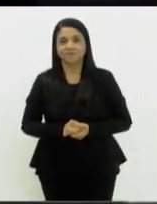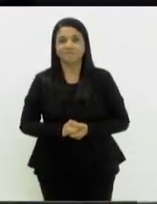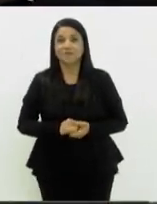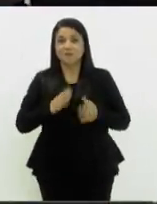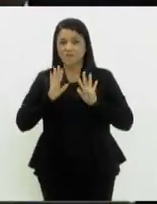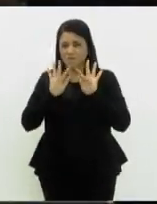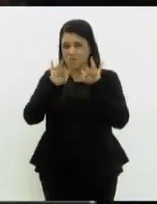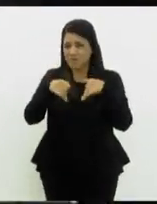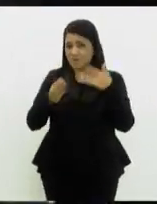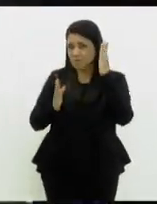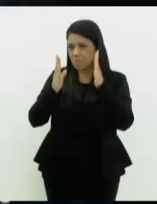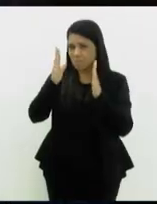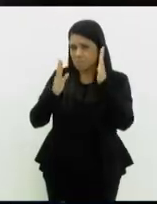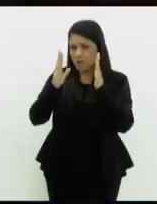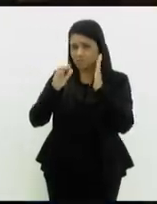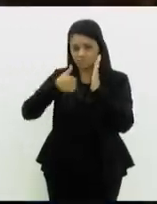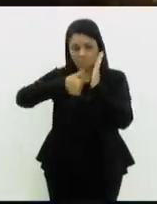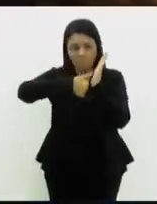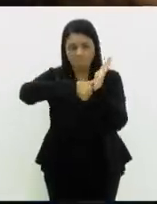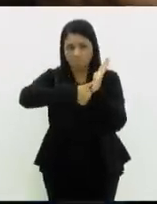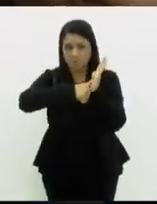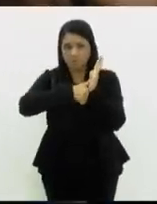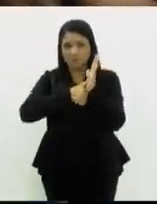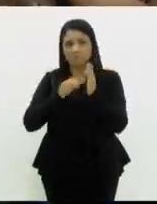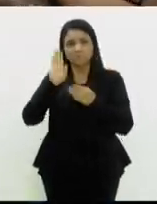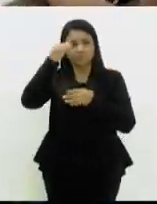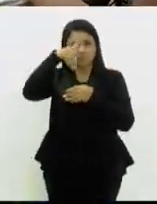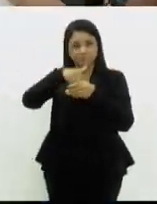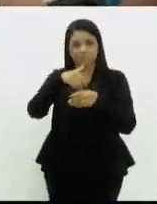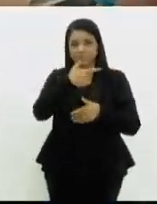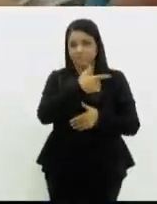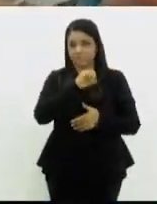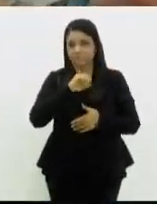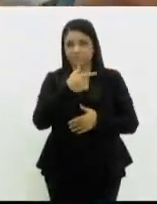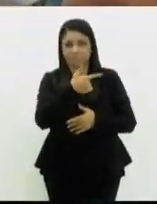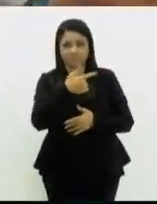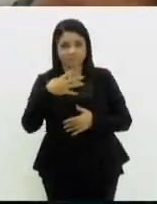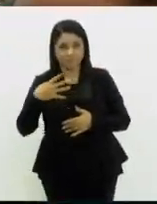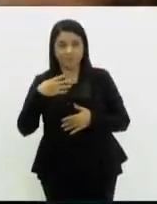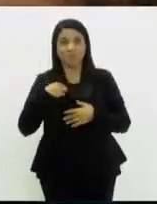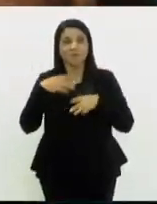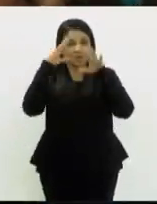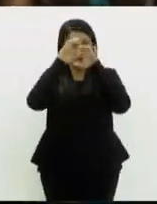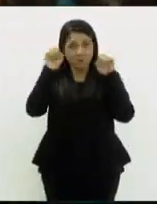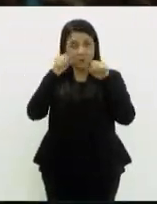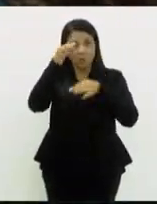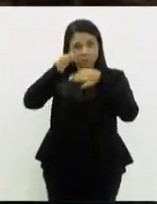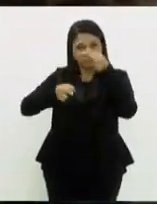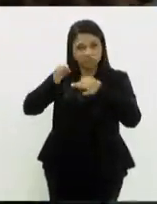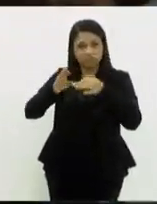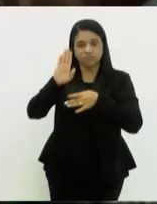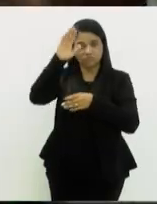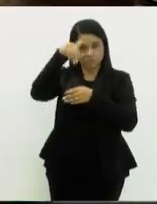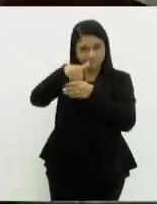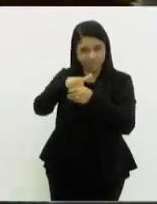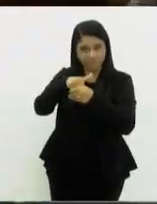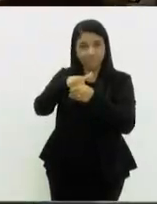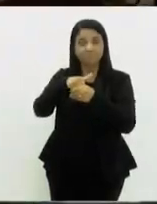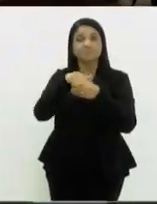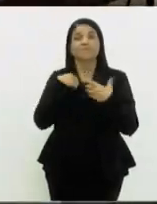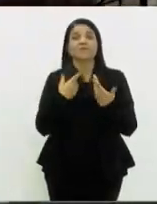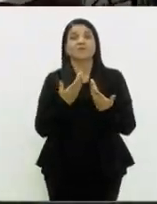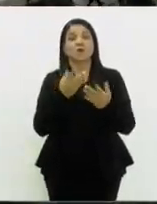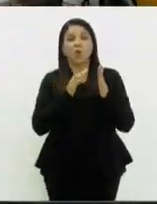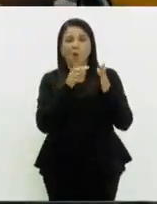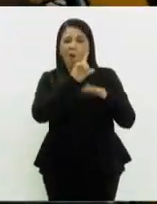Termina hoje o prazo para fazer a biometria para as eleições 2024. O Tribunal Regional Eleitoral do Rio de Janeiro vem mantendo o